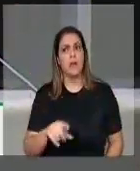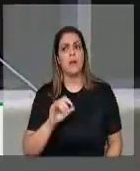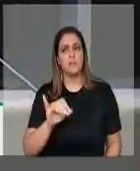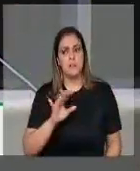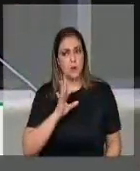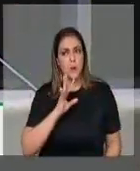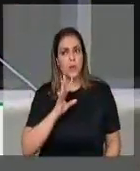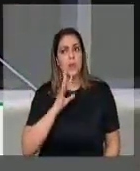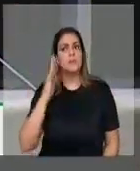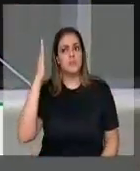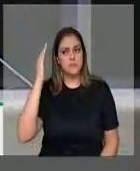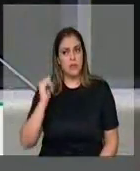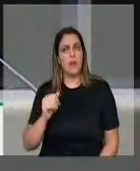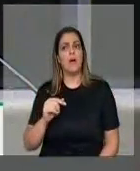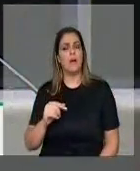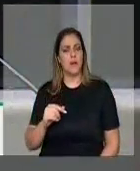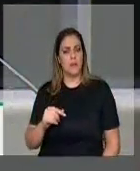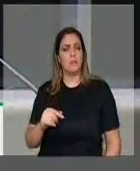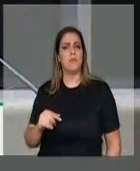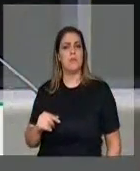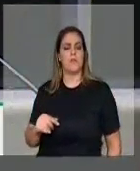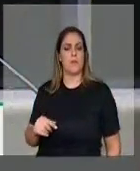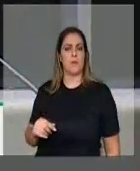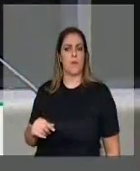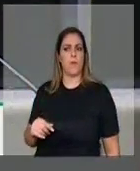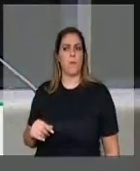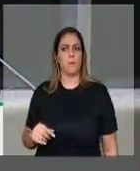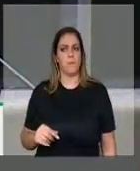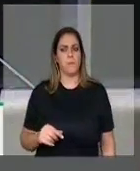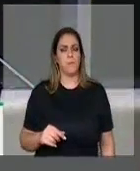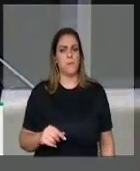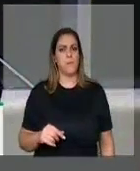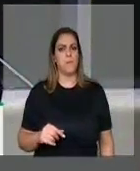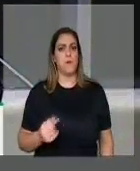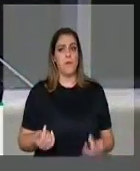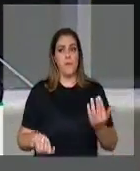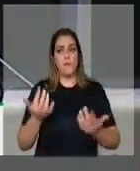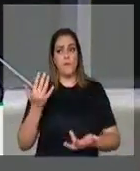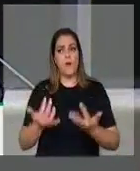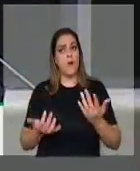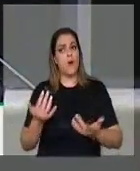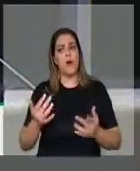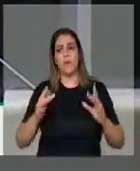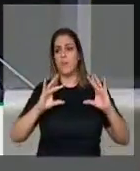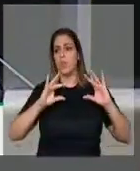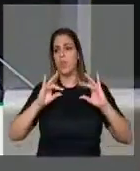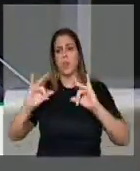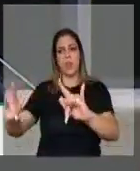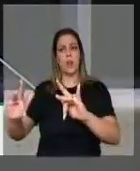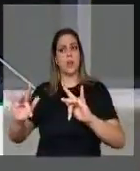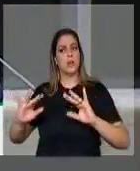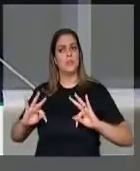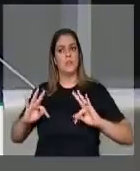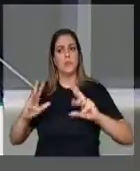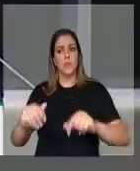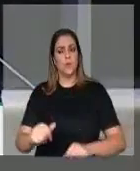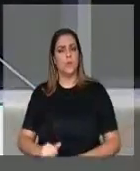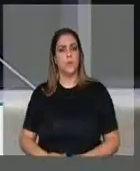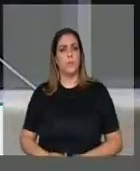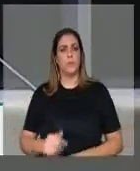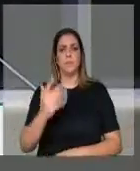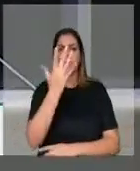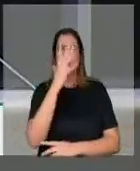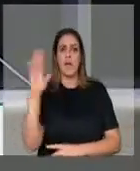conhecer do ramo, sabe do eu estou falando. E quando se pega fogo, queima tudo, inclusive as